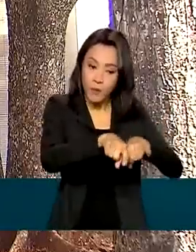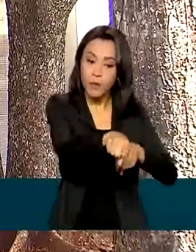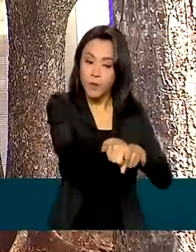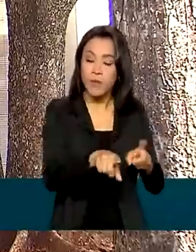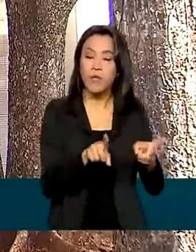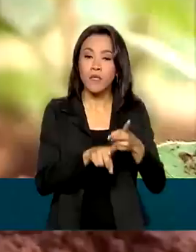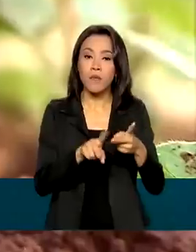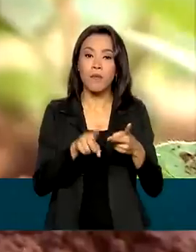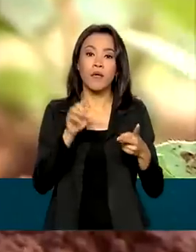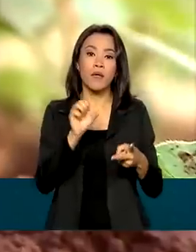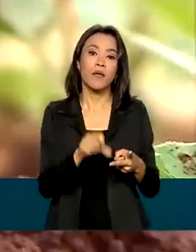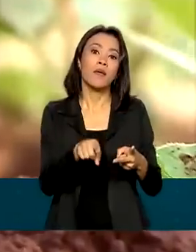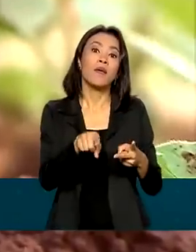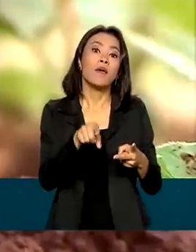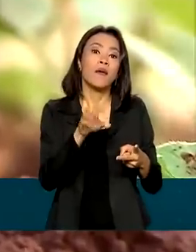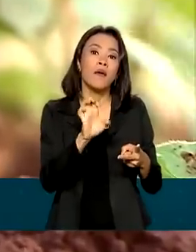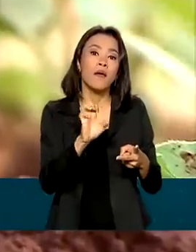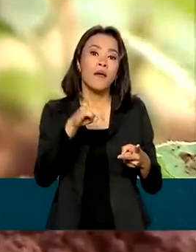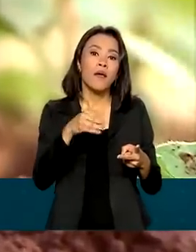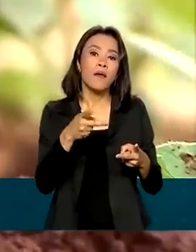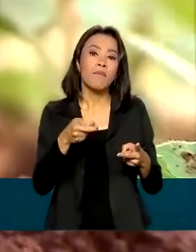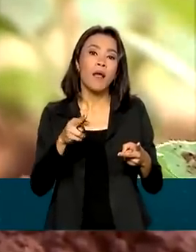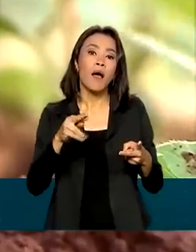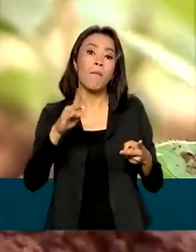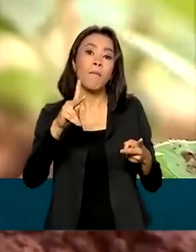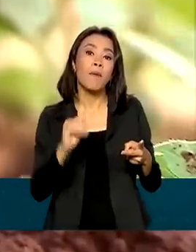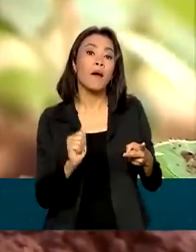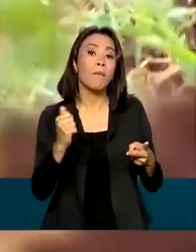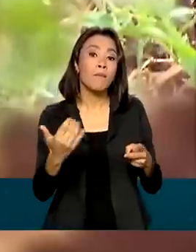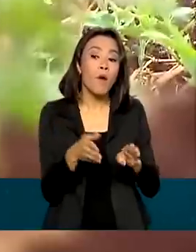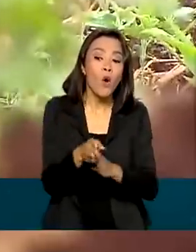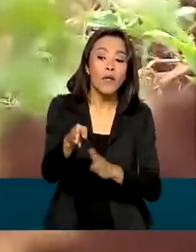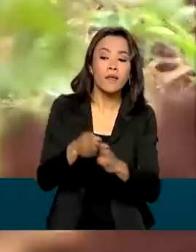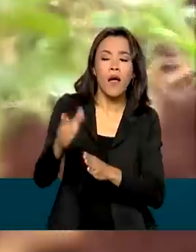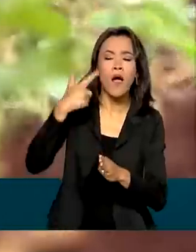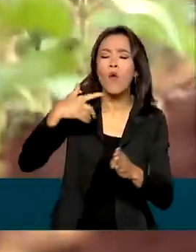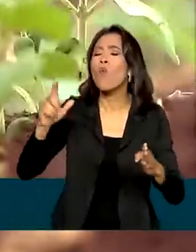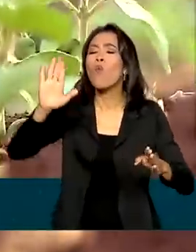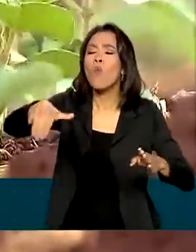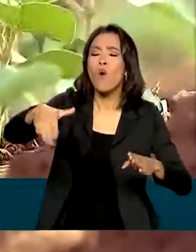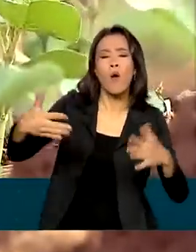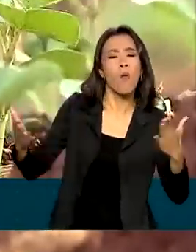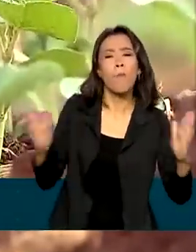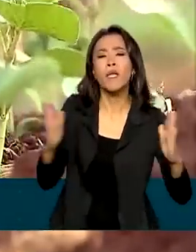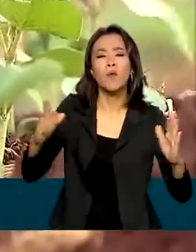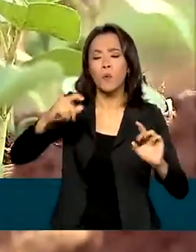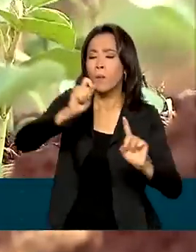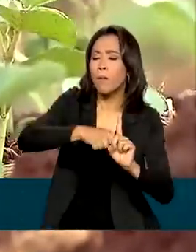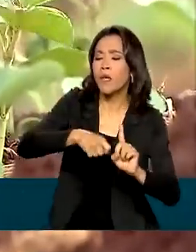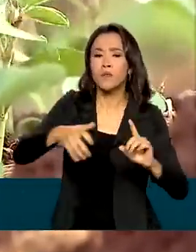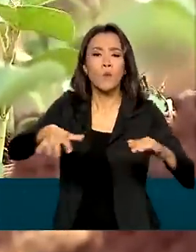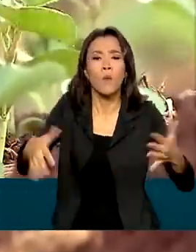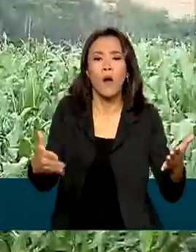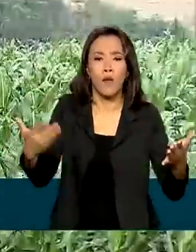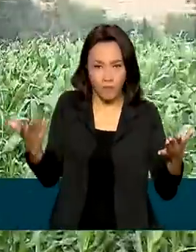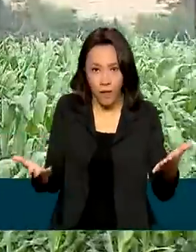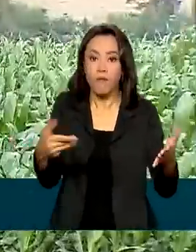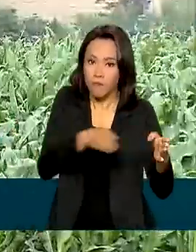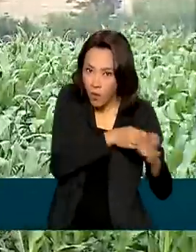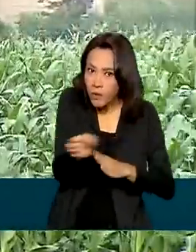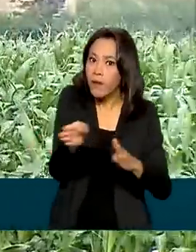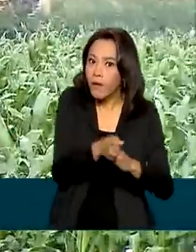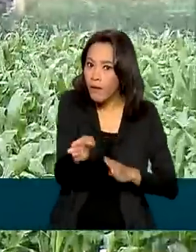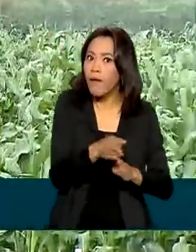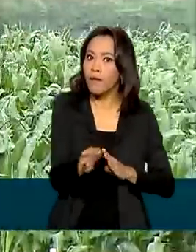Abastecimento para ajudar os produtores na escolha de épocas e locais de menor risco climático para o plantio. O